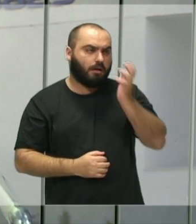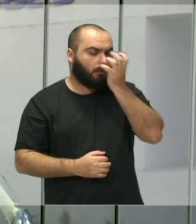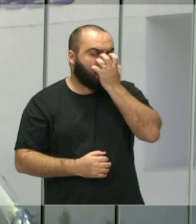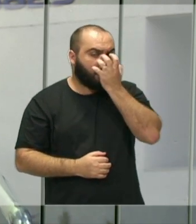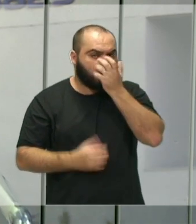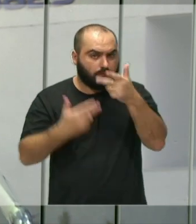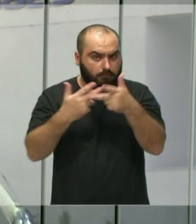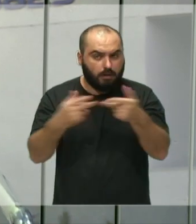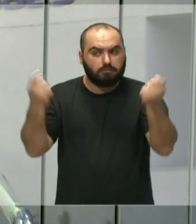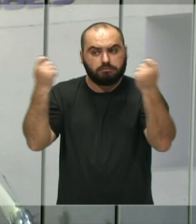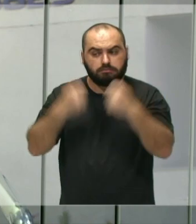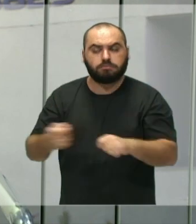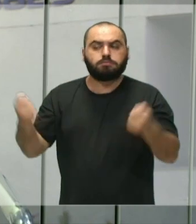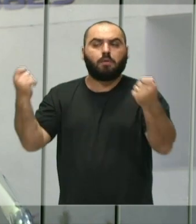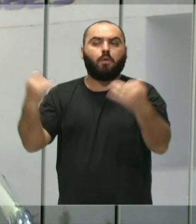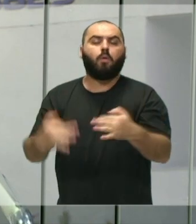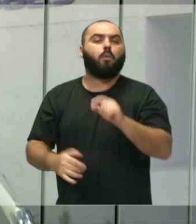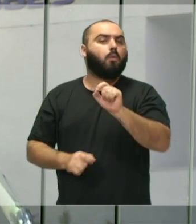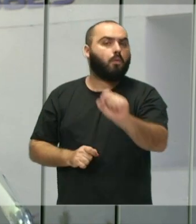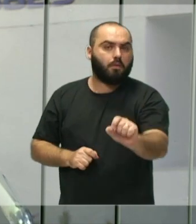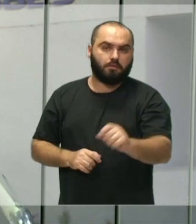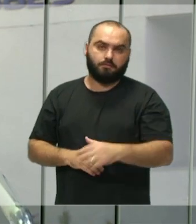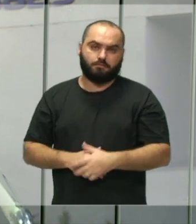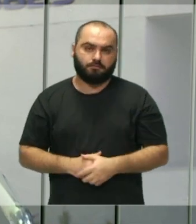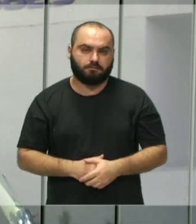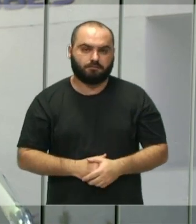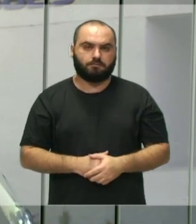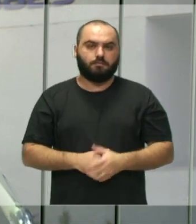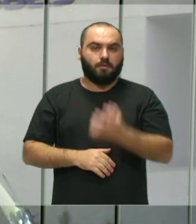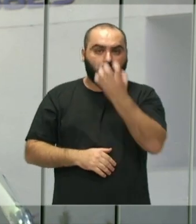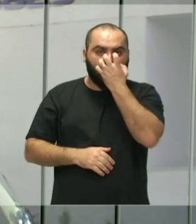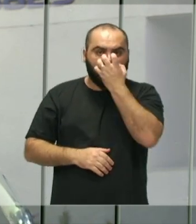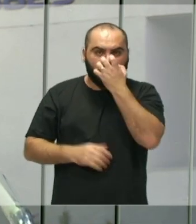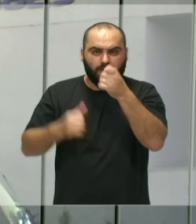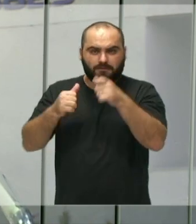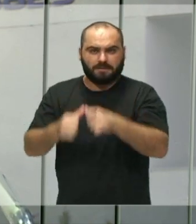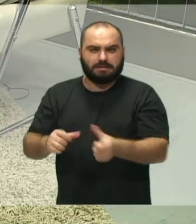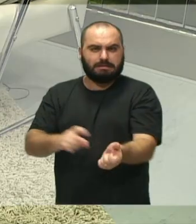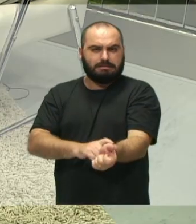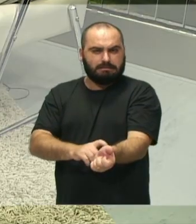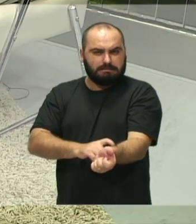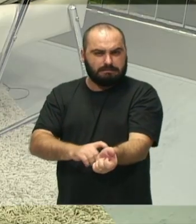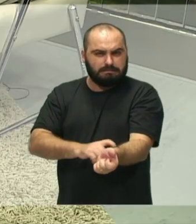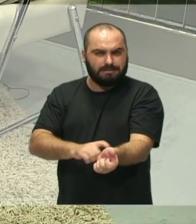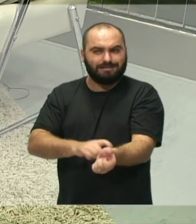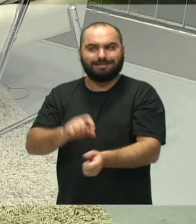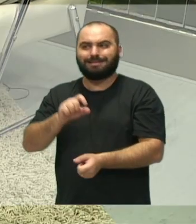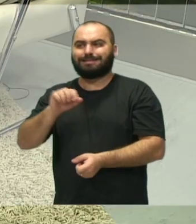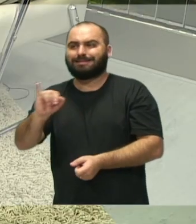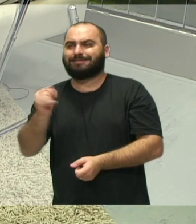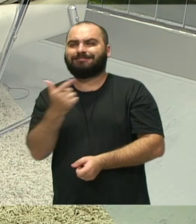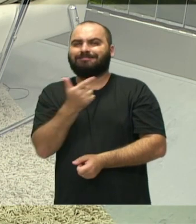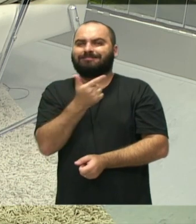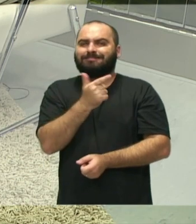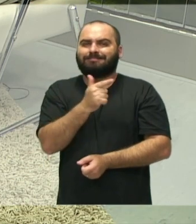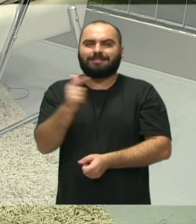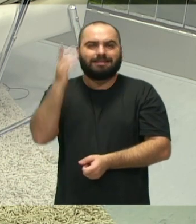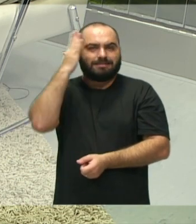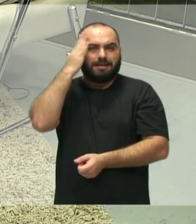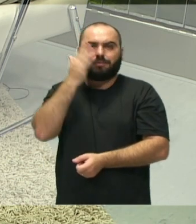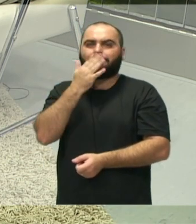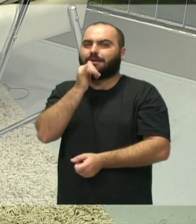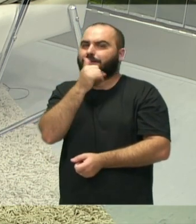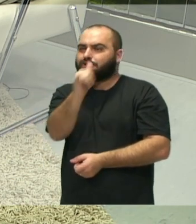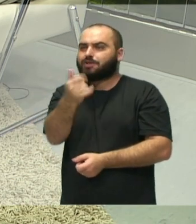claro, né, o animal, antes de, o animal fica muito estressado quando ele não tem essa descarga de energia, né,